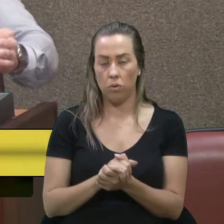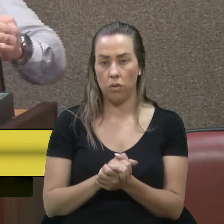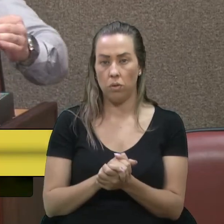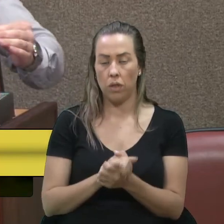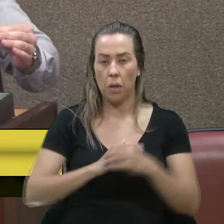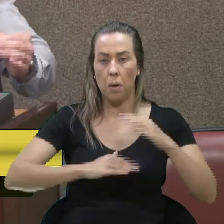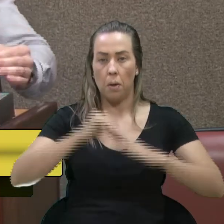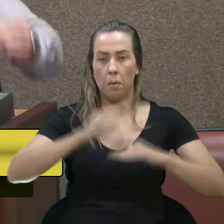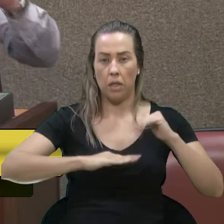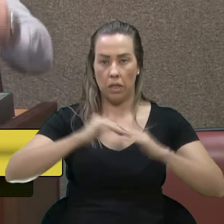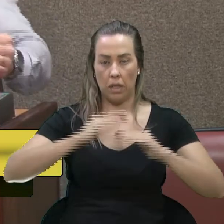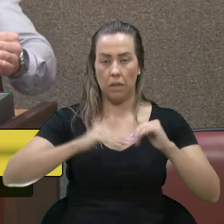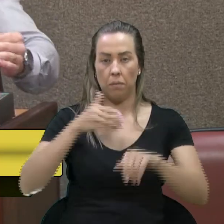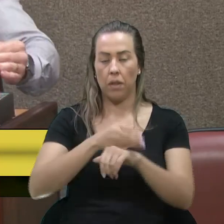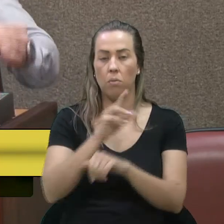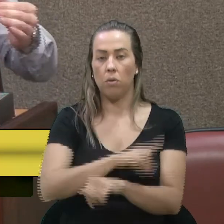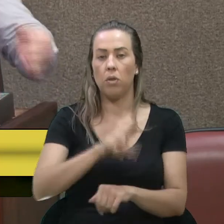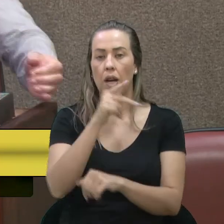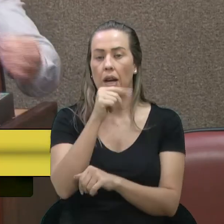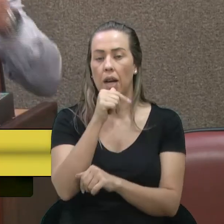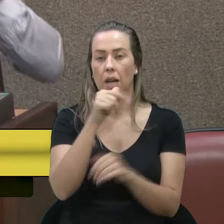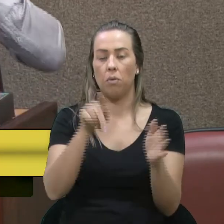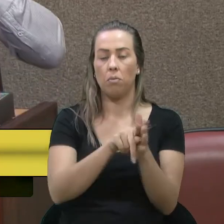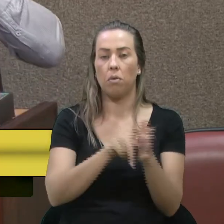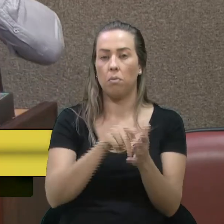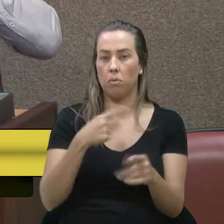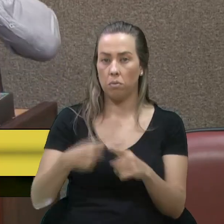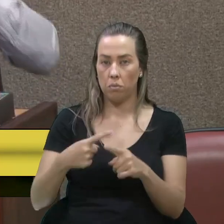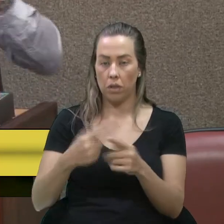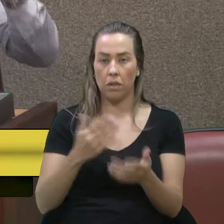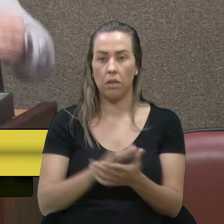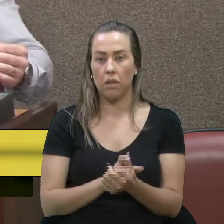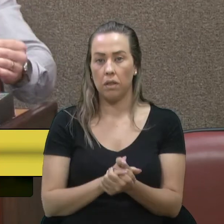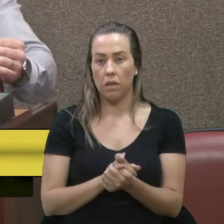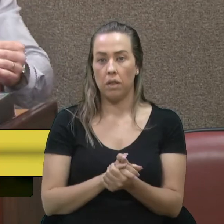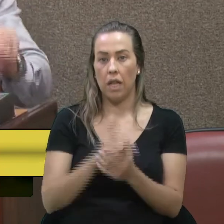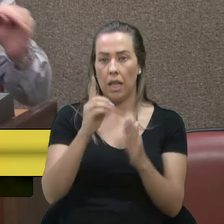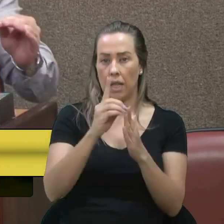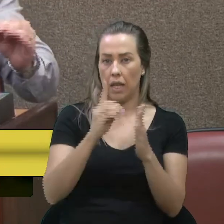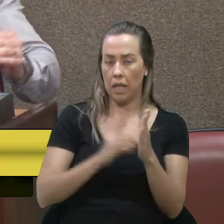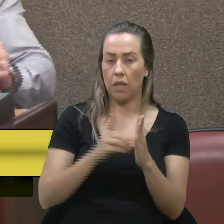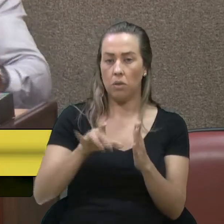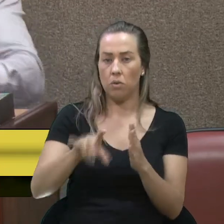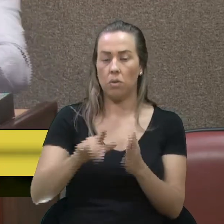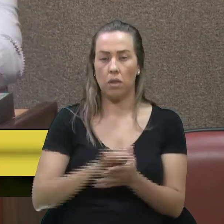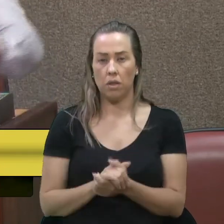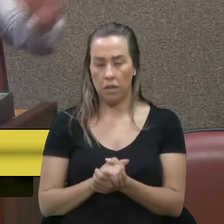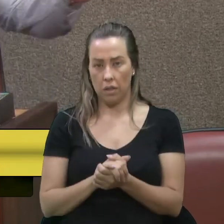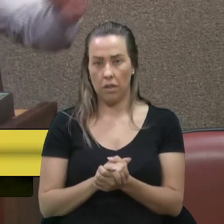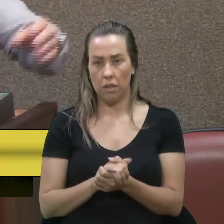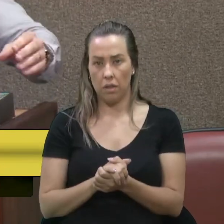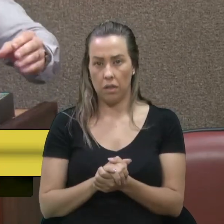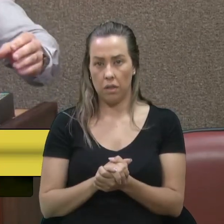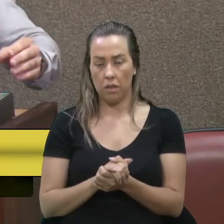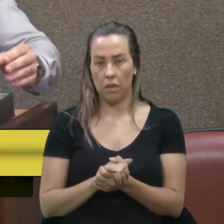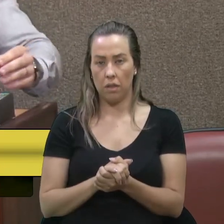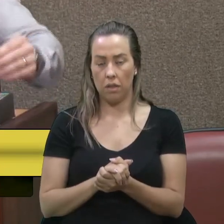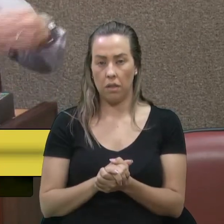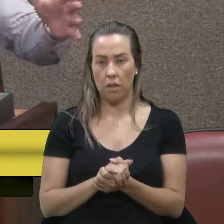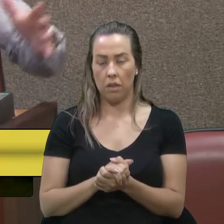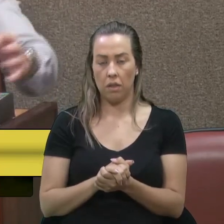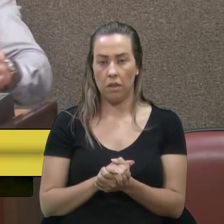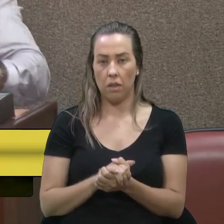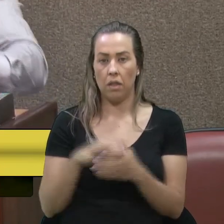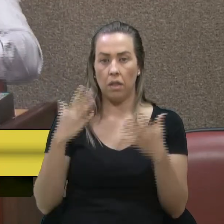praticando o exercício físico e não poder beber água do bebedouro por questão de decreto. Isso sim. Então, te parabenizo aí